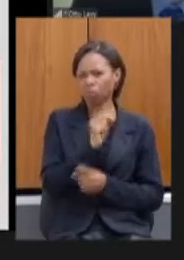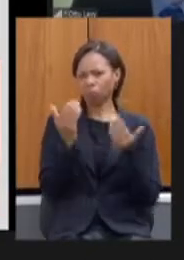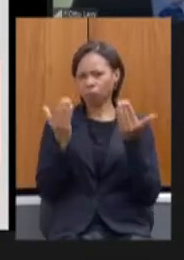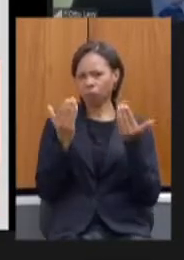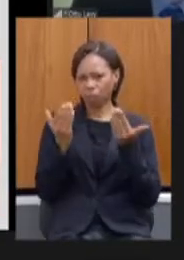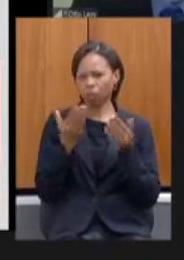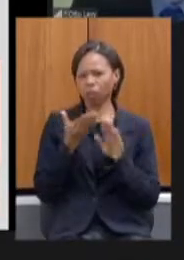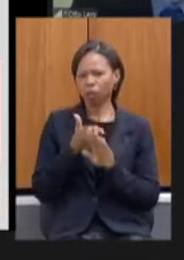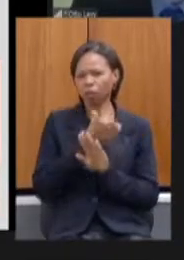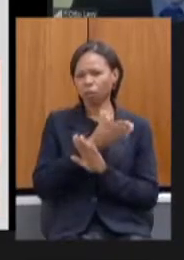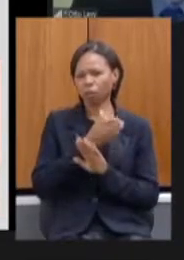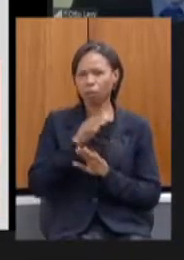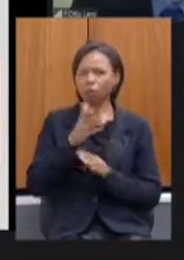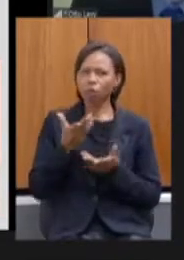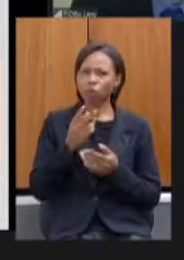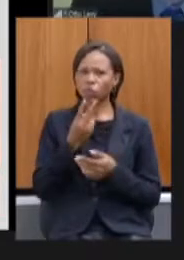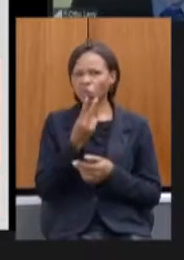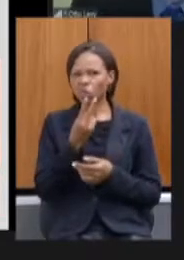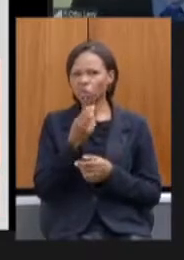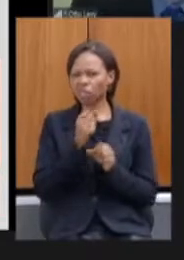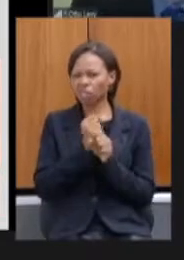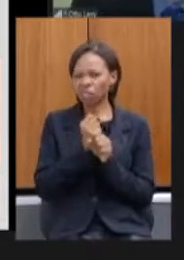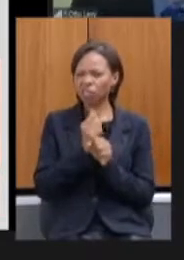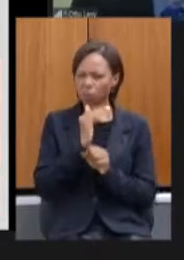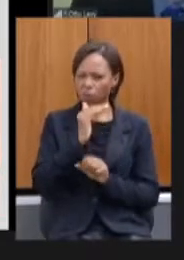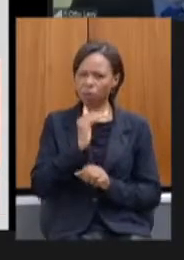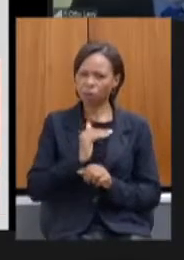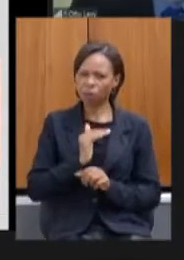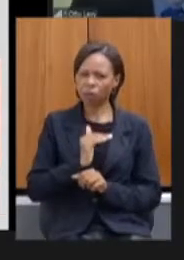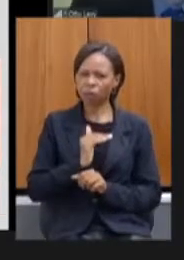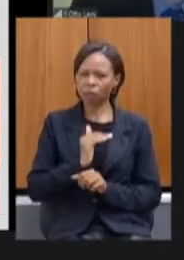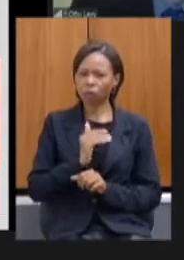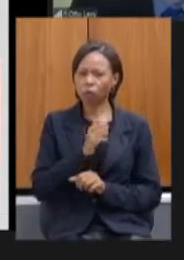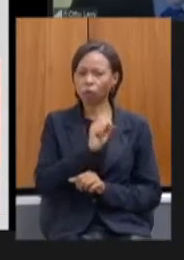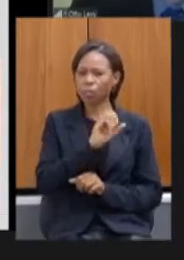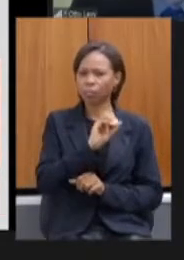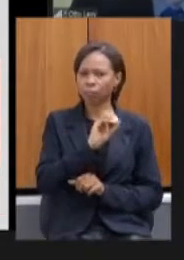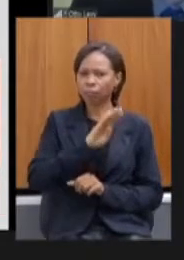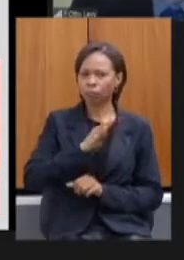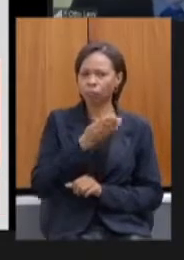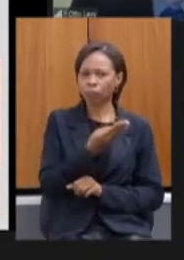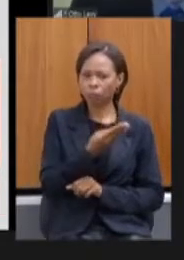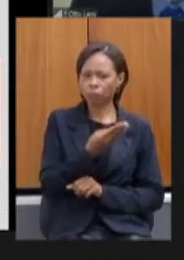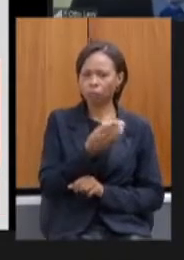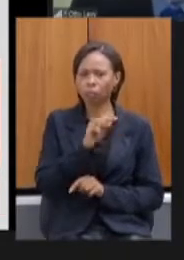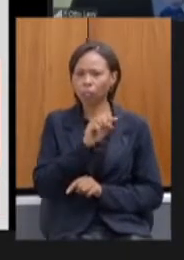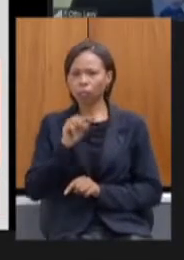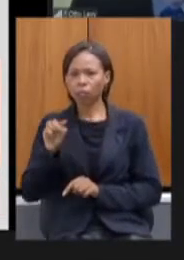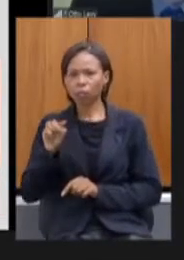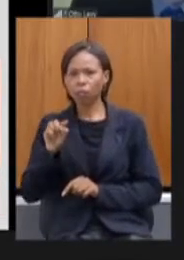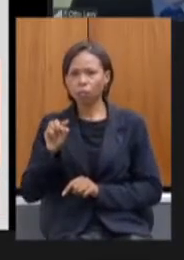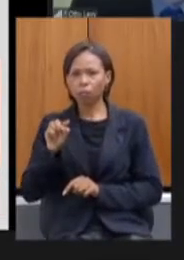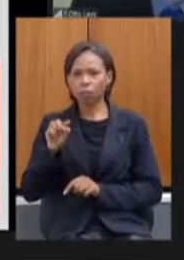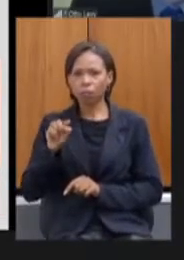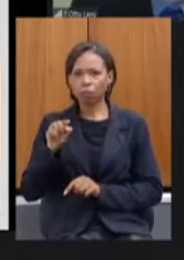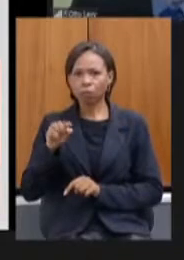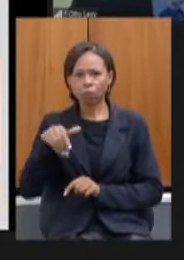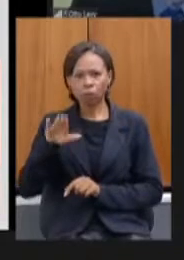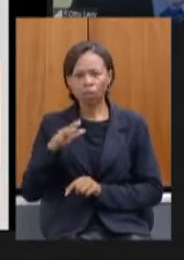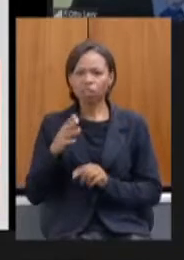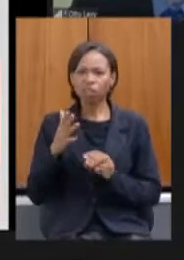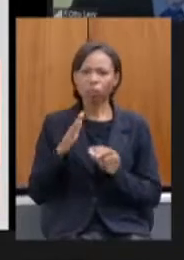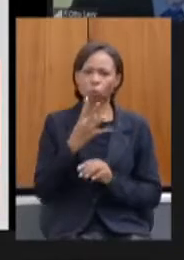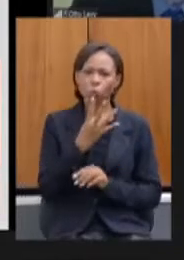menos de dois anos 80 bilhões contra 28 bilhões nos últimos quatro anos de 2015 a